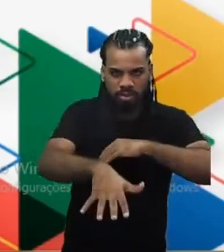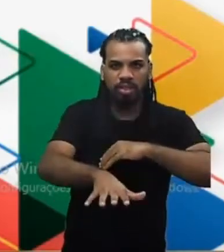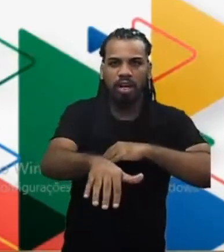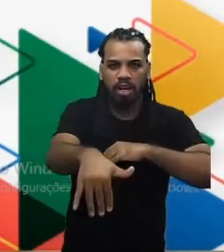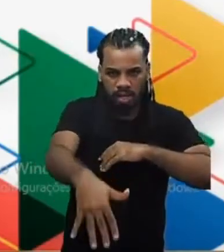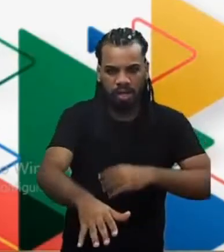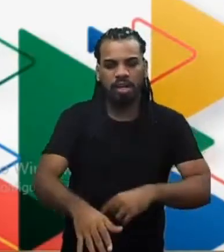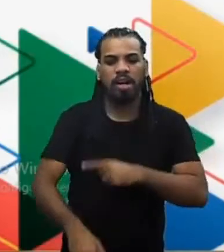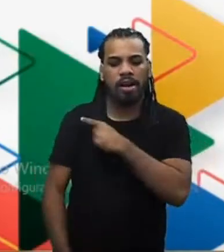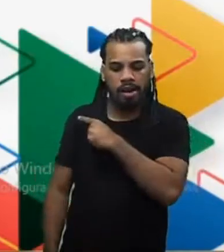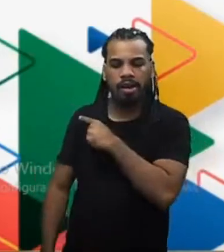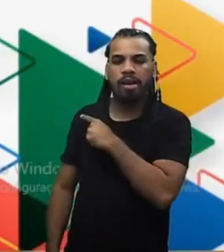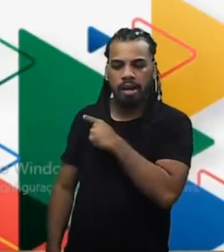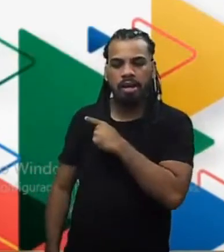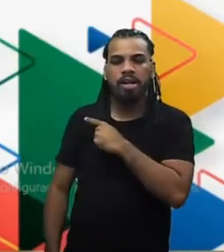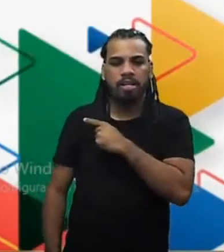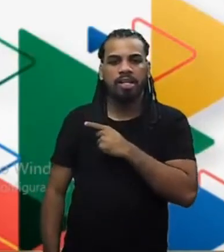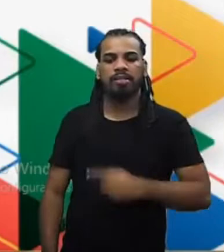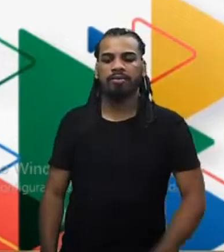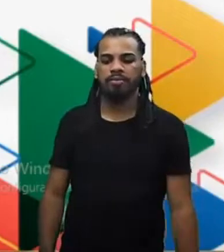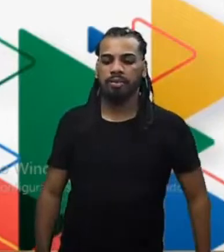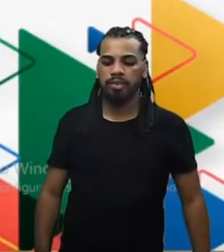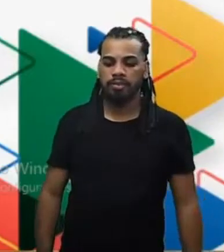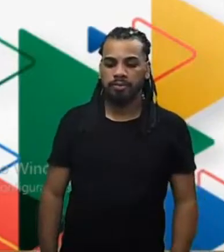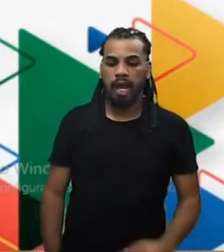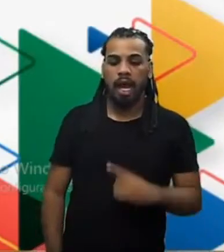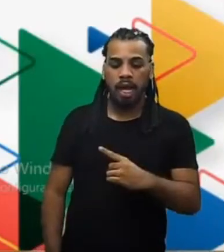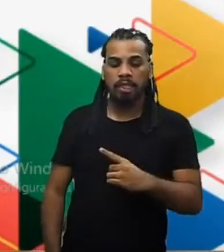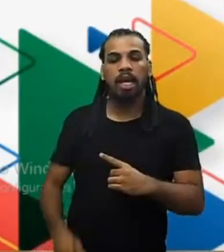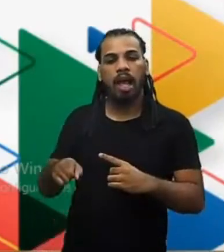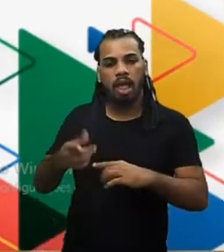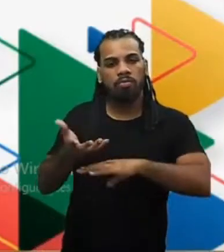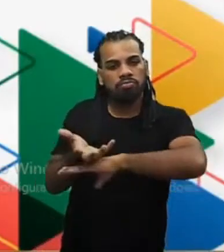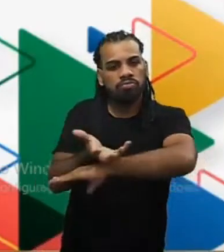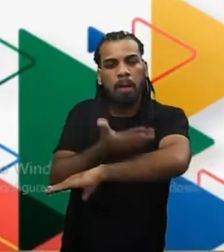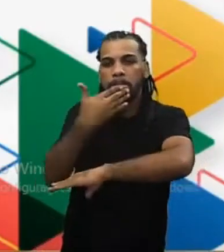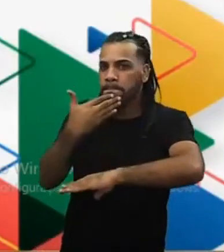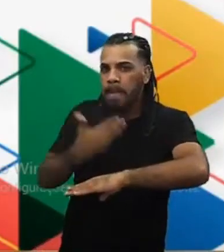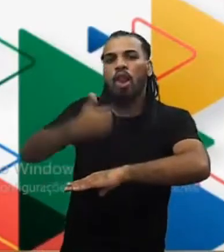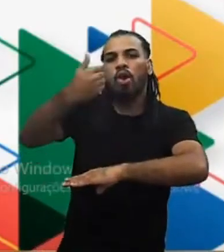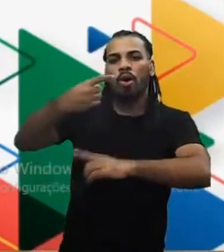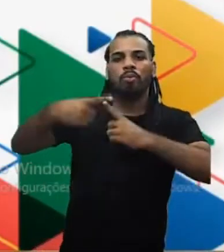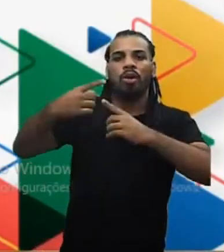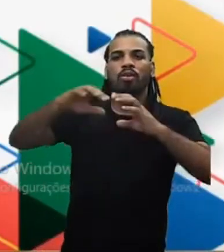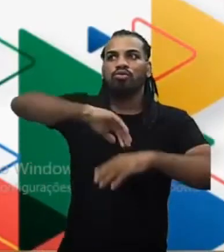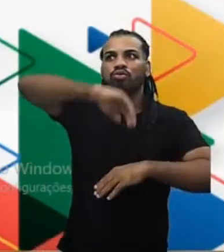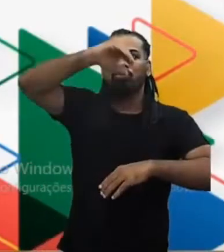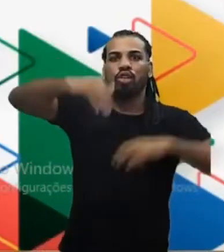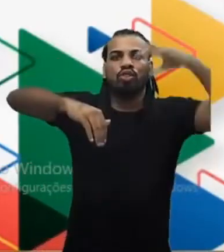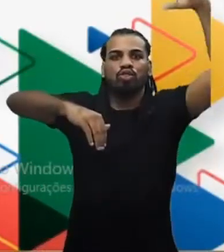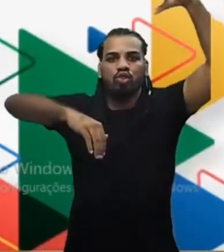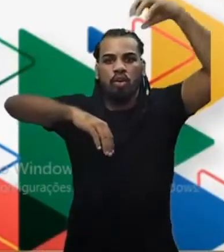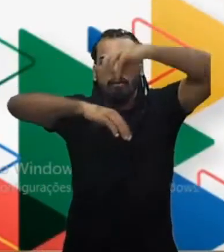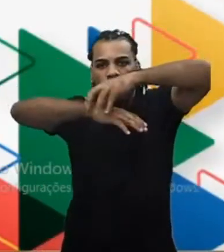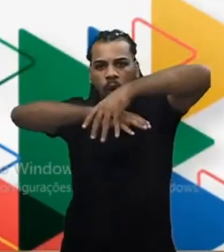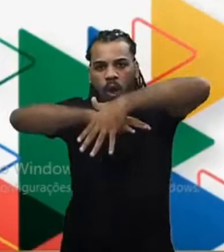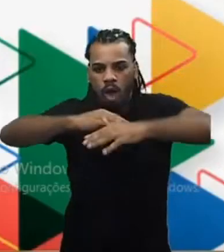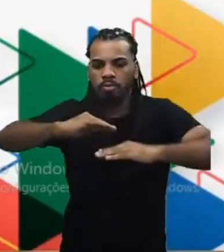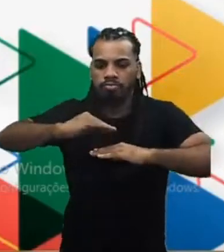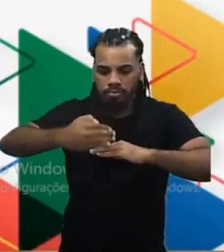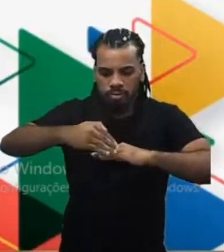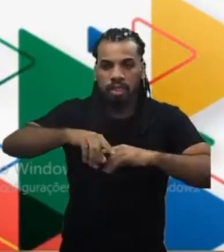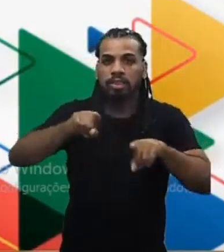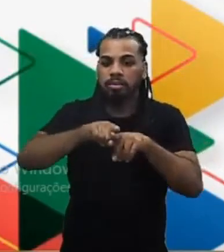solo e fazendo com que a colheita prosperasse de forma positiva. Tá bem?